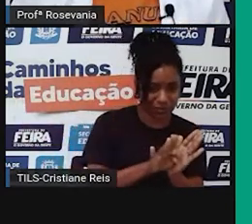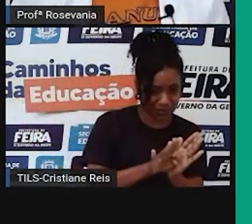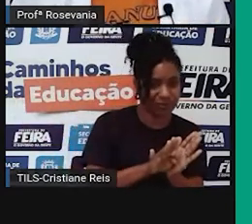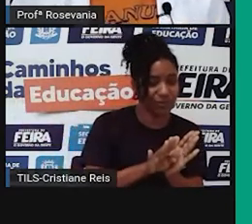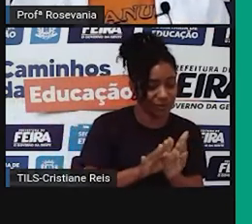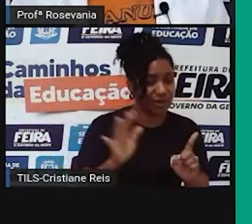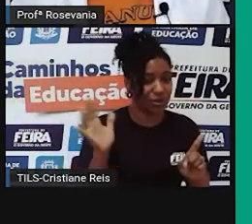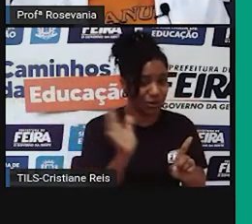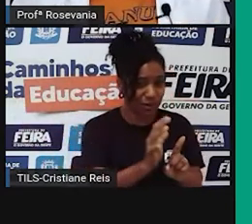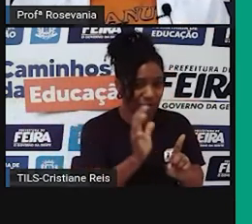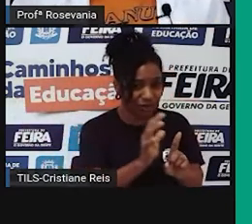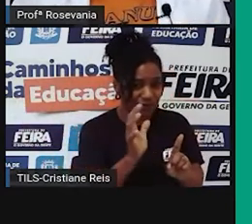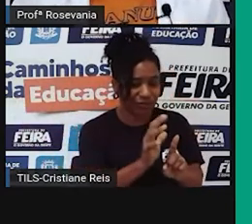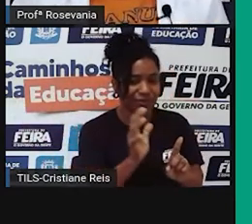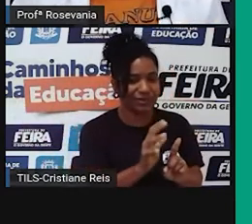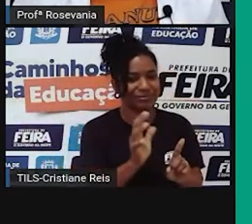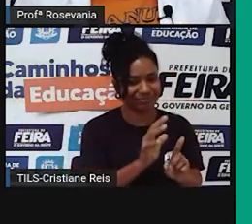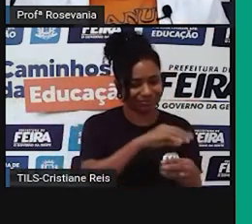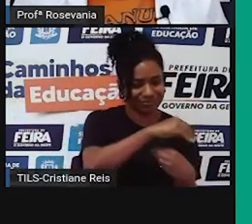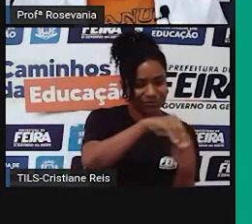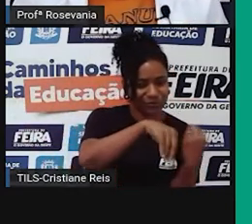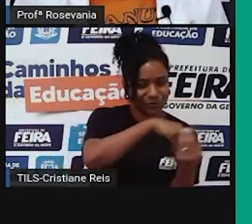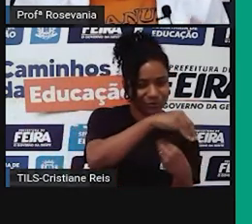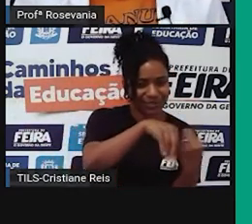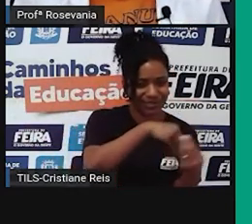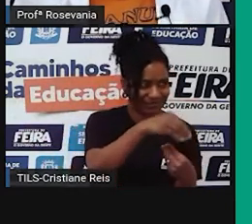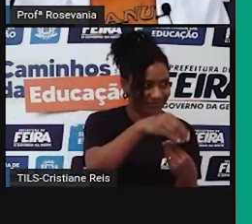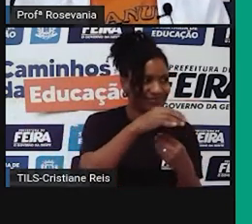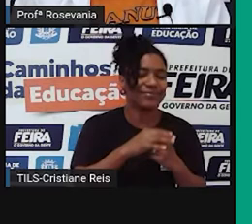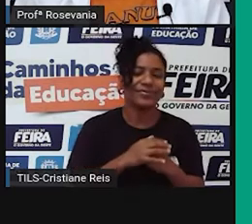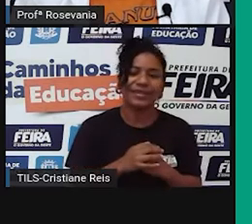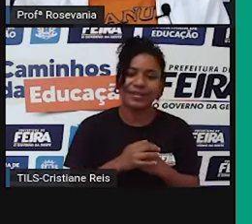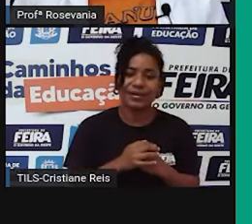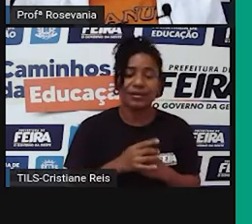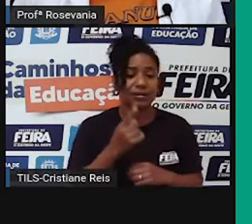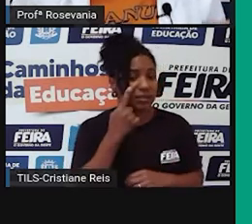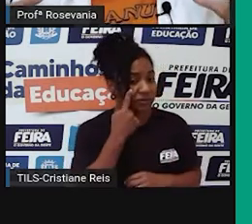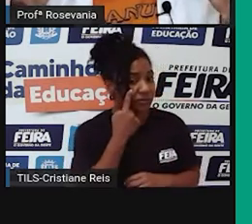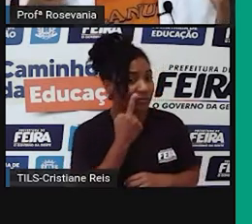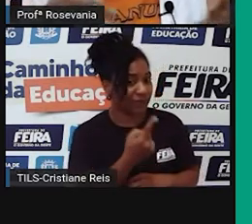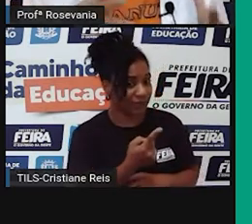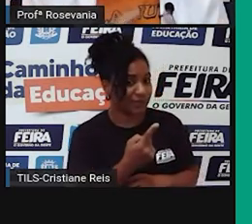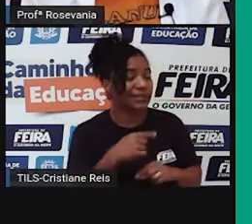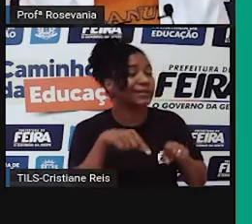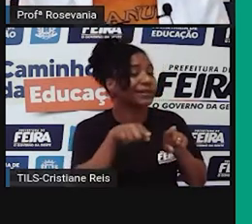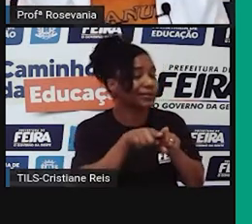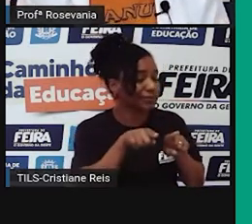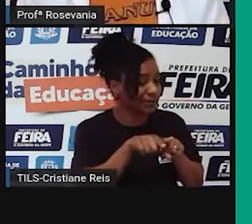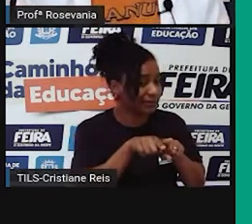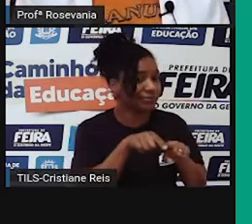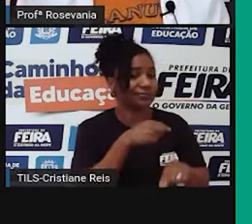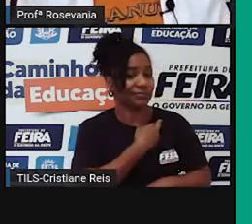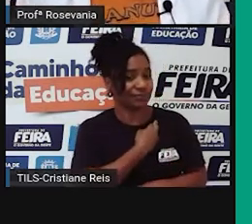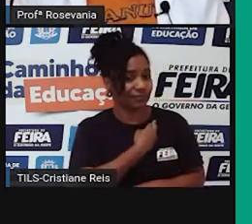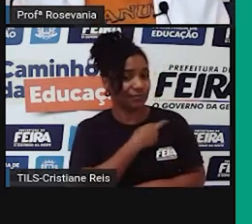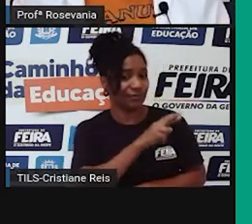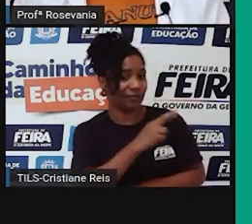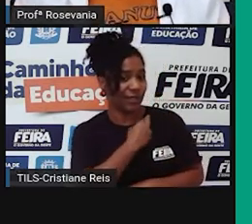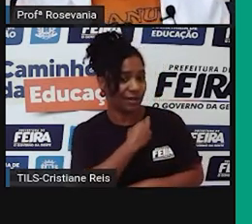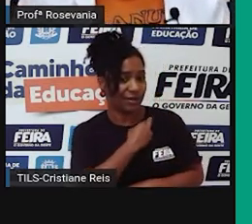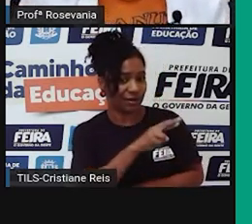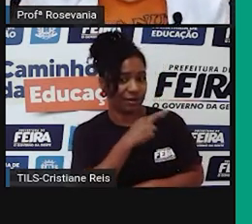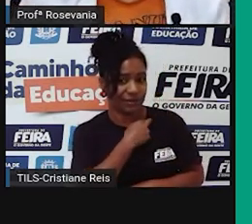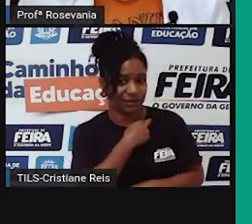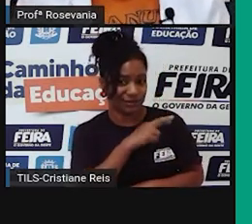né. E aí o que você vai observar? Que a religião, ela foi interferindo muito nessa influência